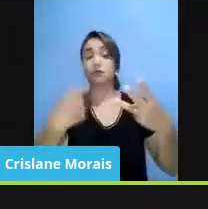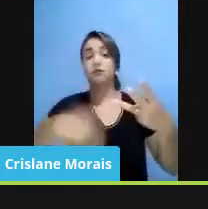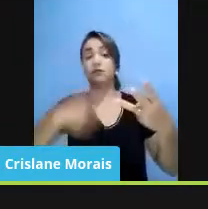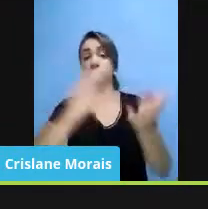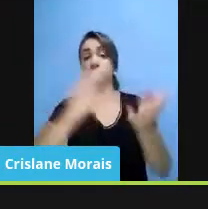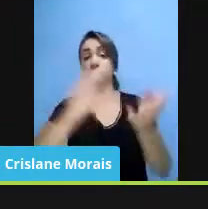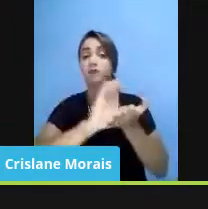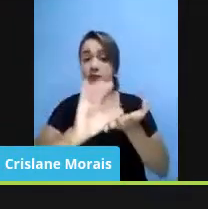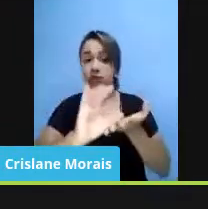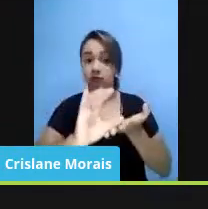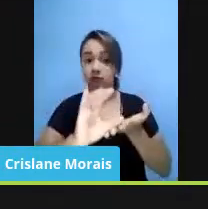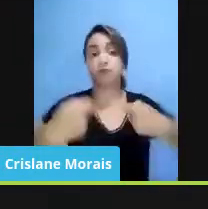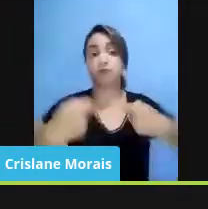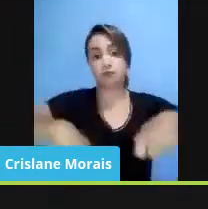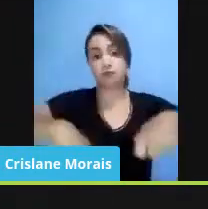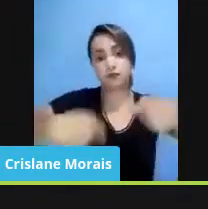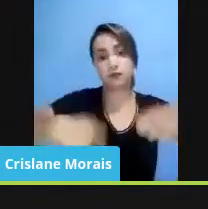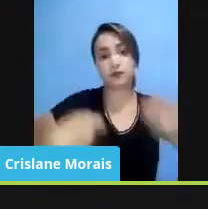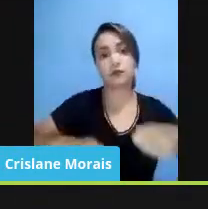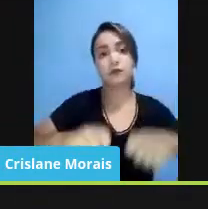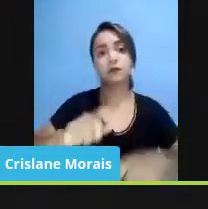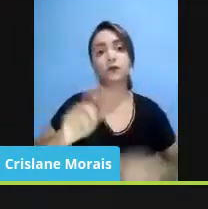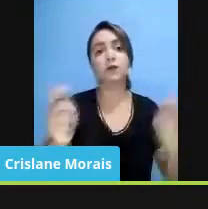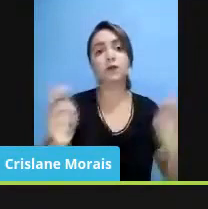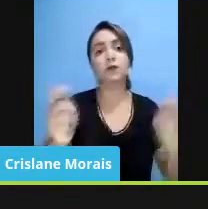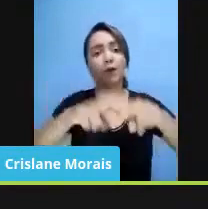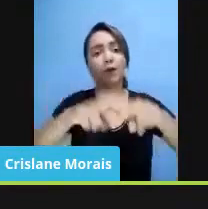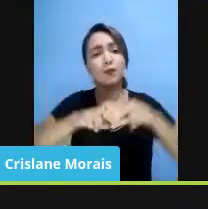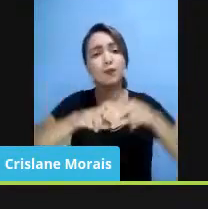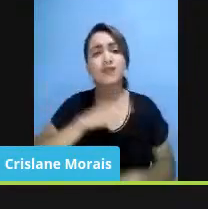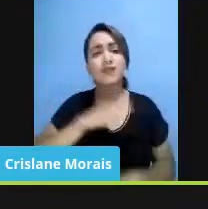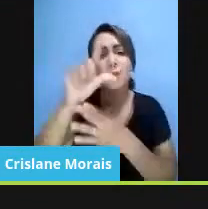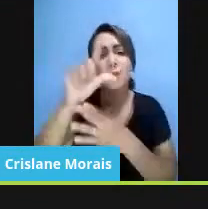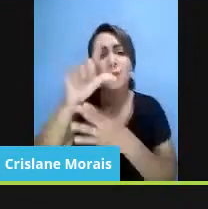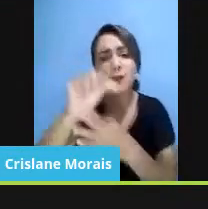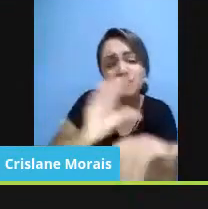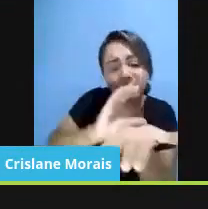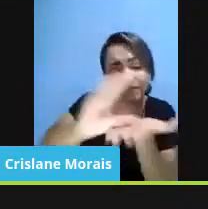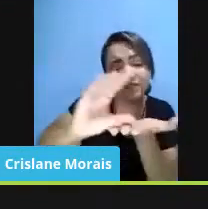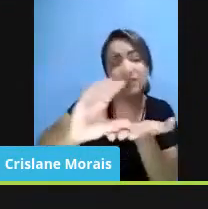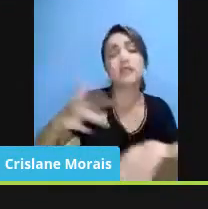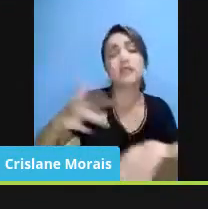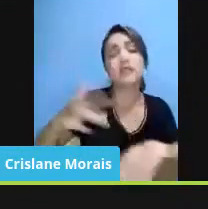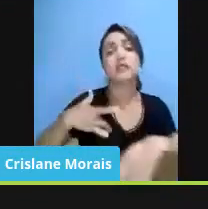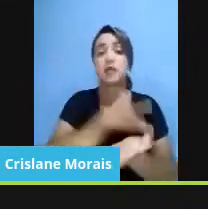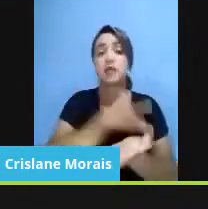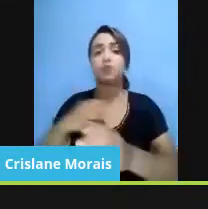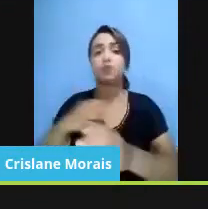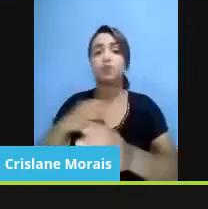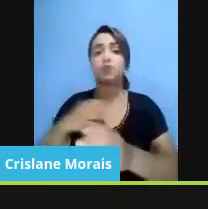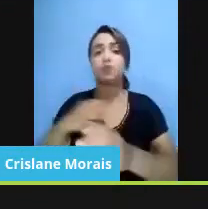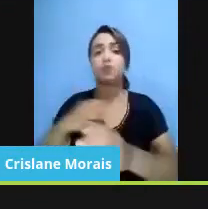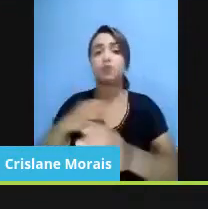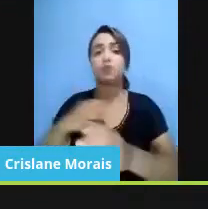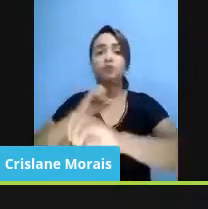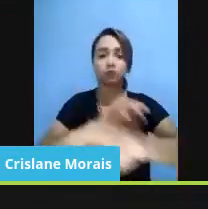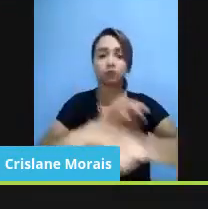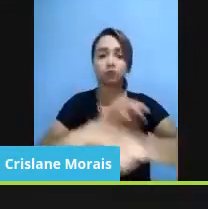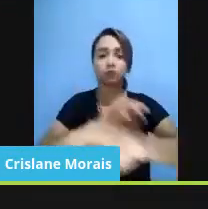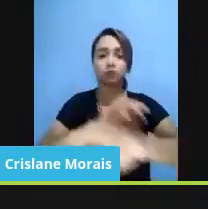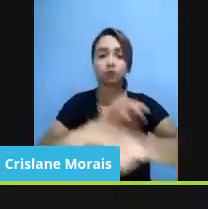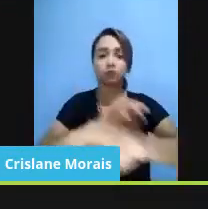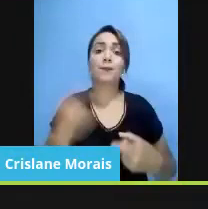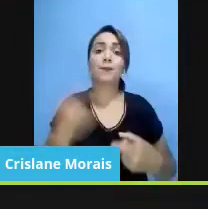isso que tem, enfim, o mínimo, né, de investimento para a saúde, para a educação, para deixar aquilo ali